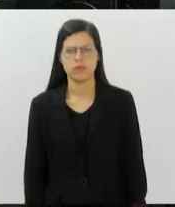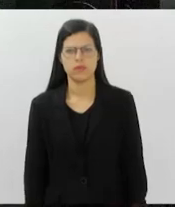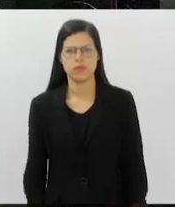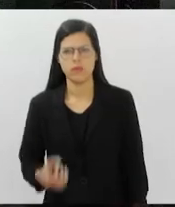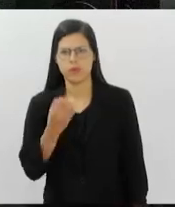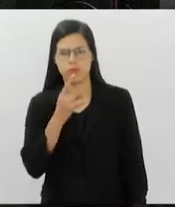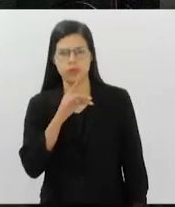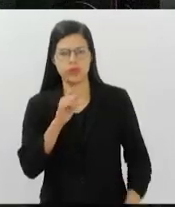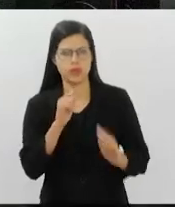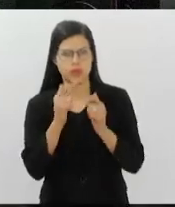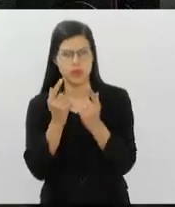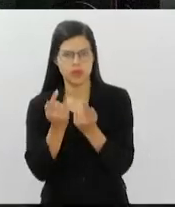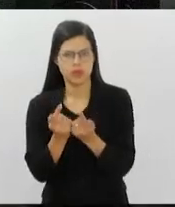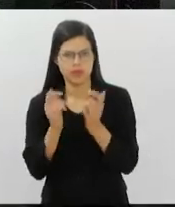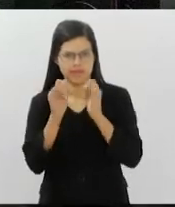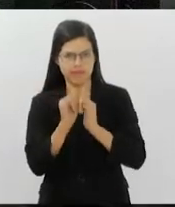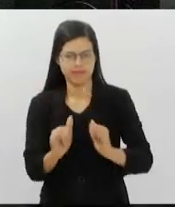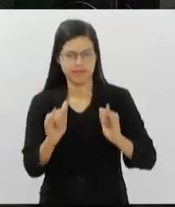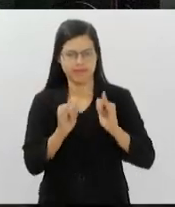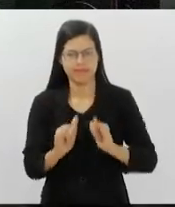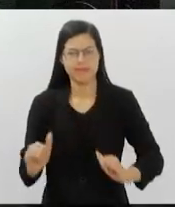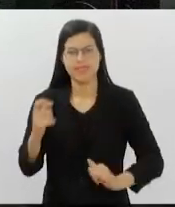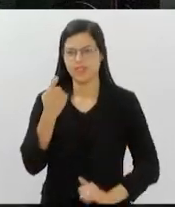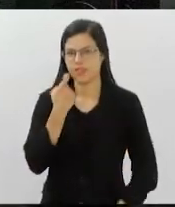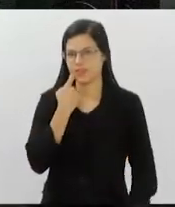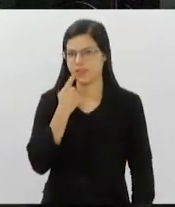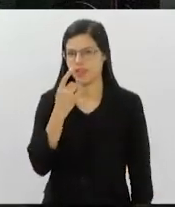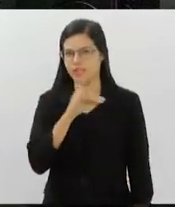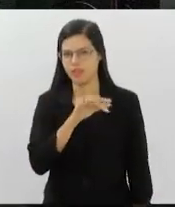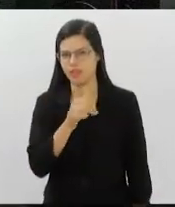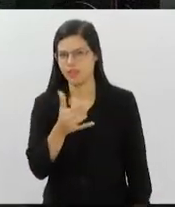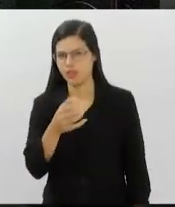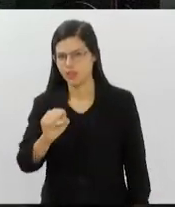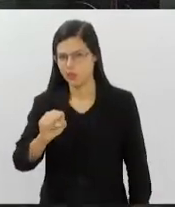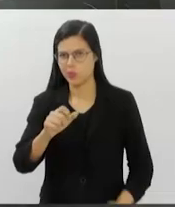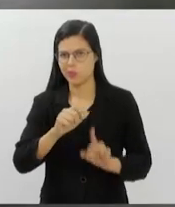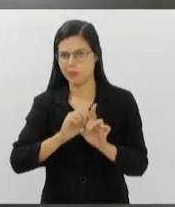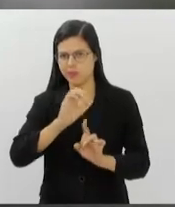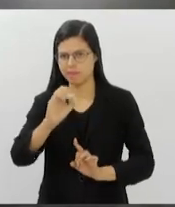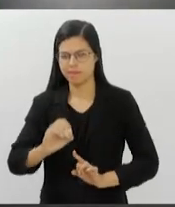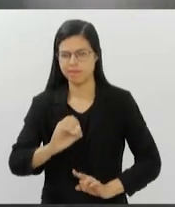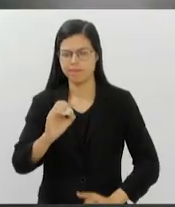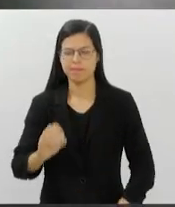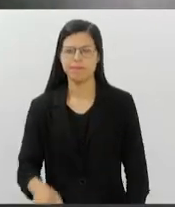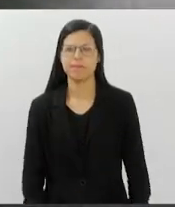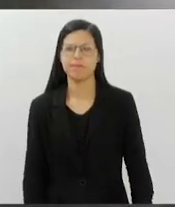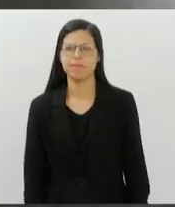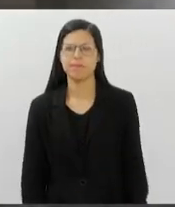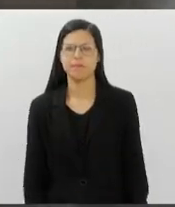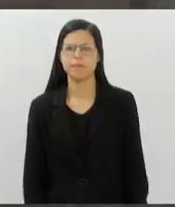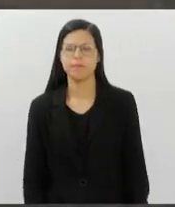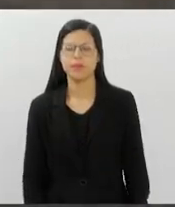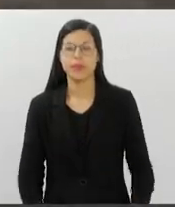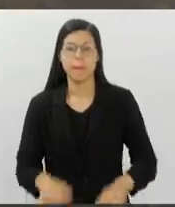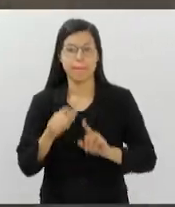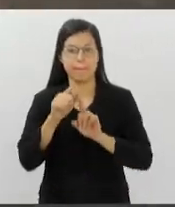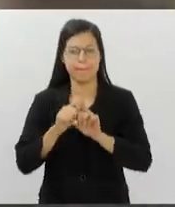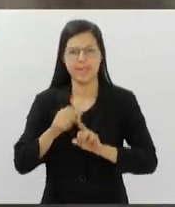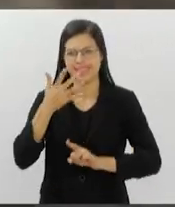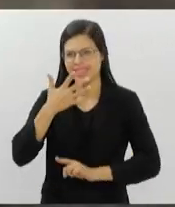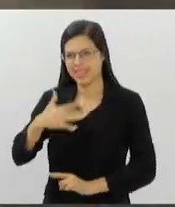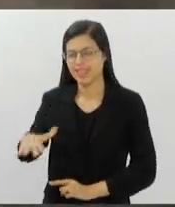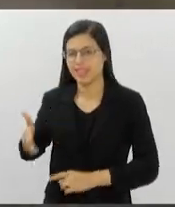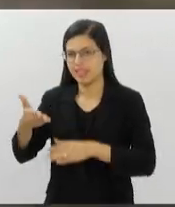O Bom Dia Alerj traz os seguintes destaques nesta sexta-feira, 18 de outubro. No mês da criança,